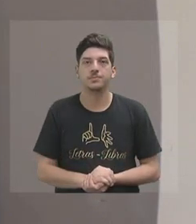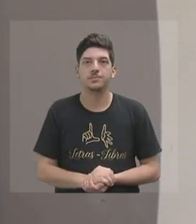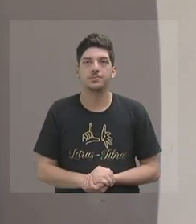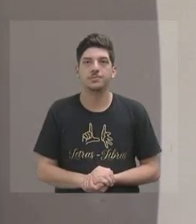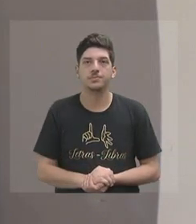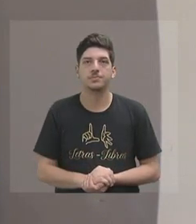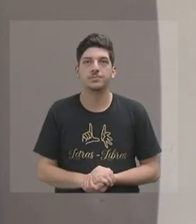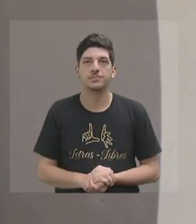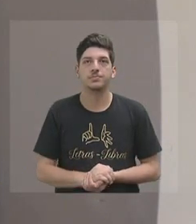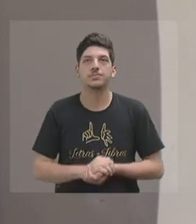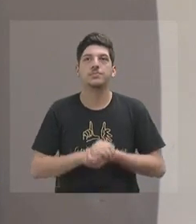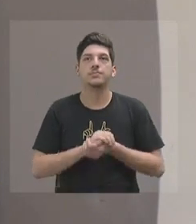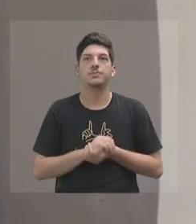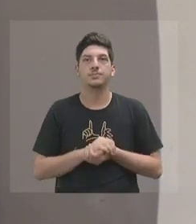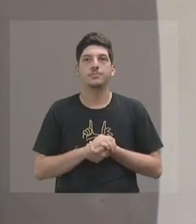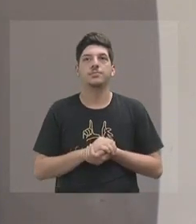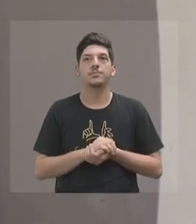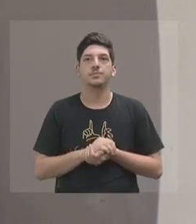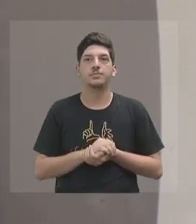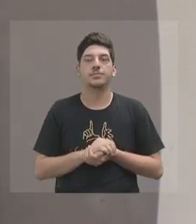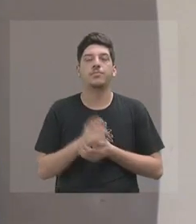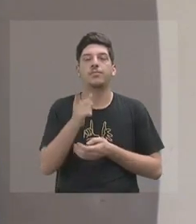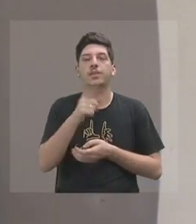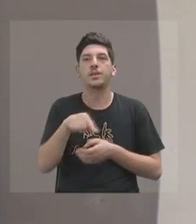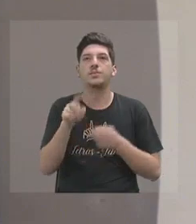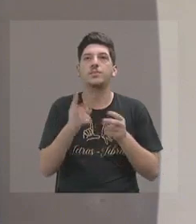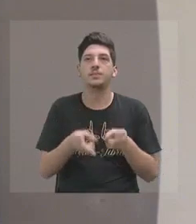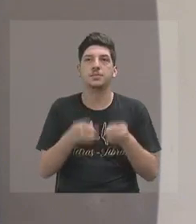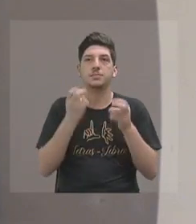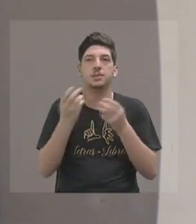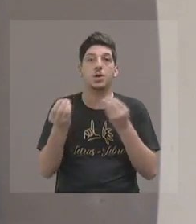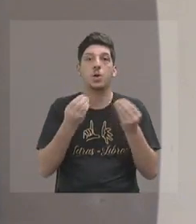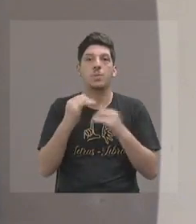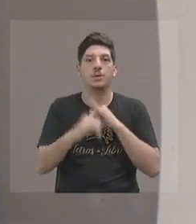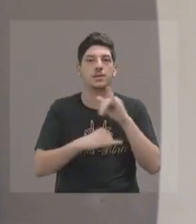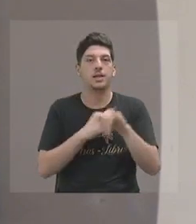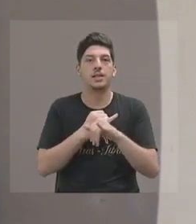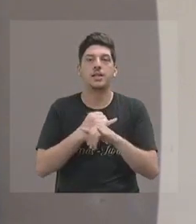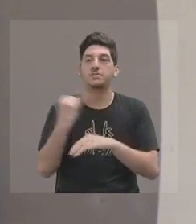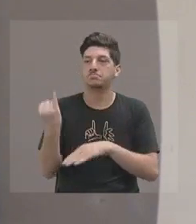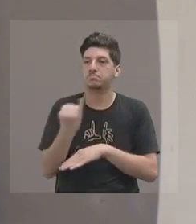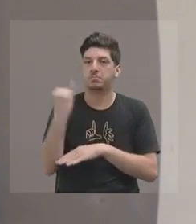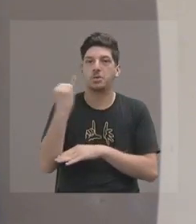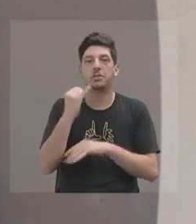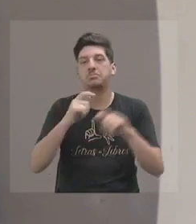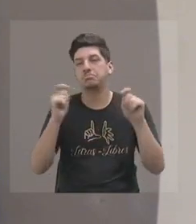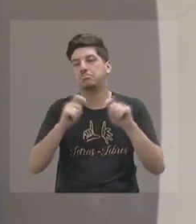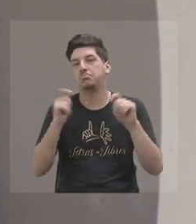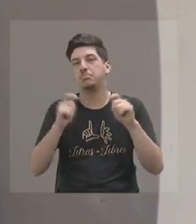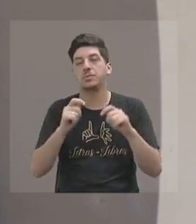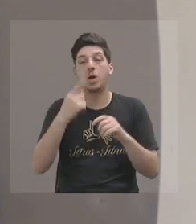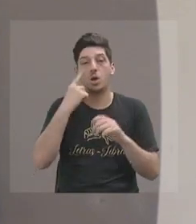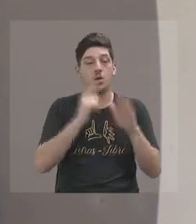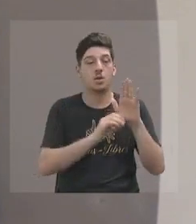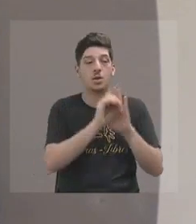para vocês verem como é eficiente a internet, dentro de um orçamento do